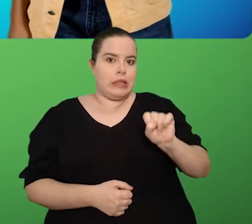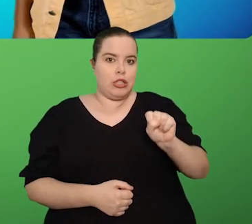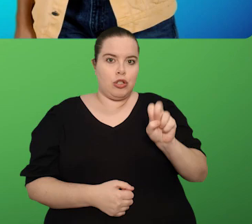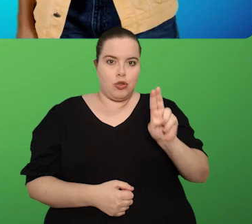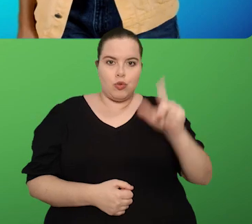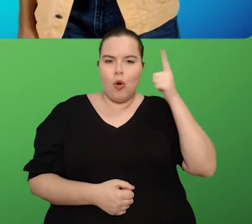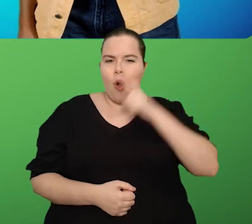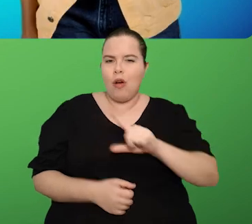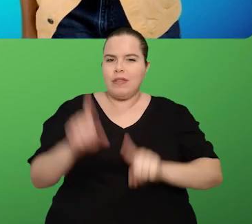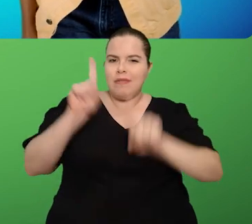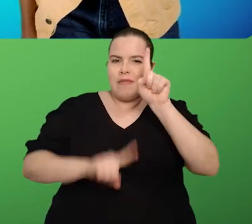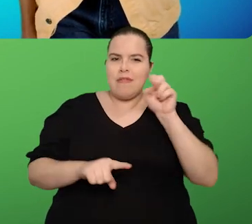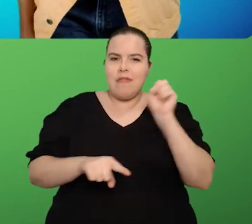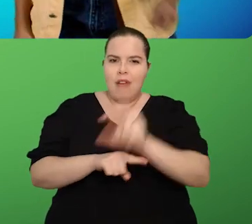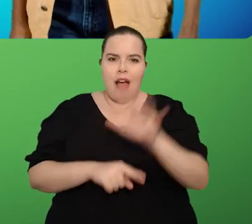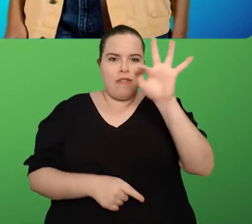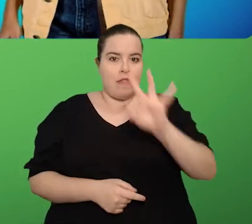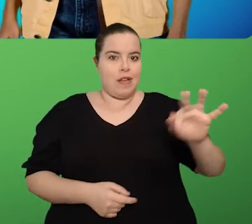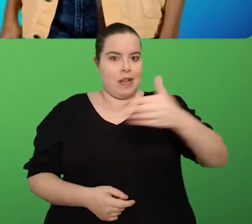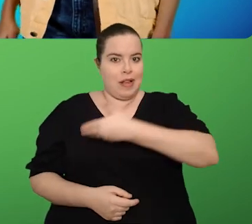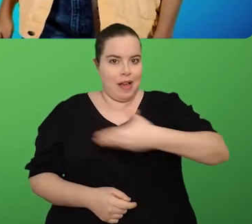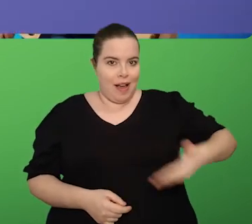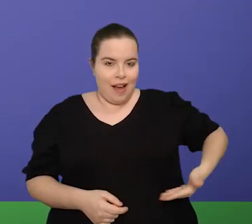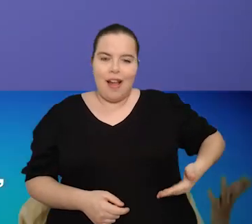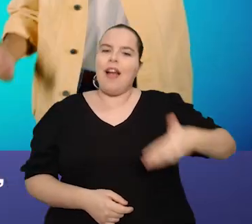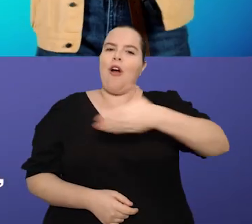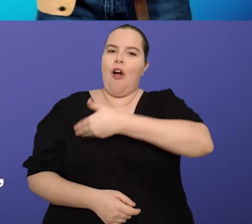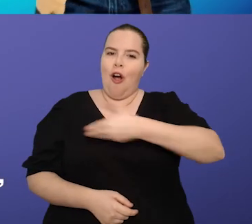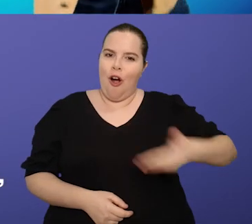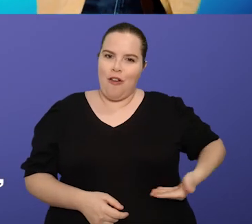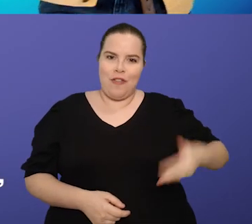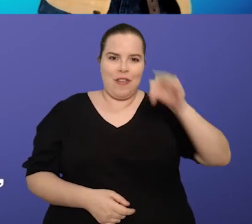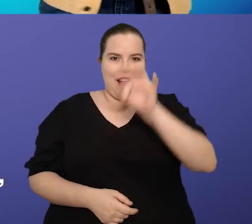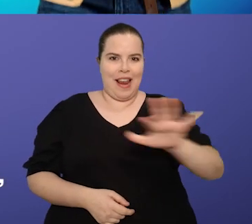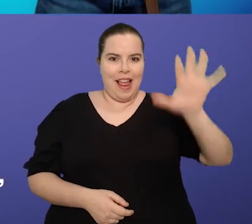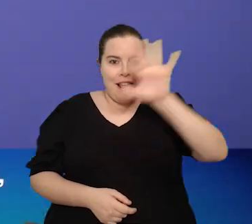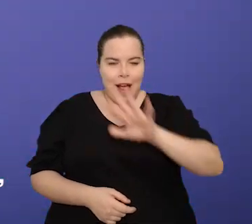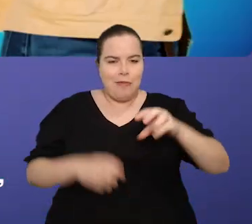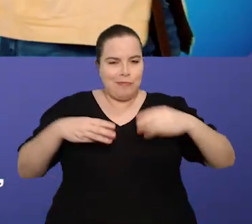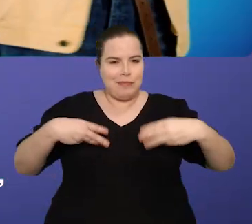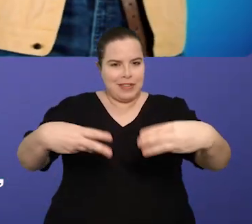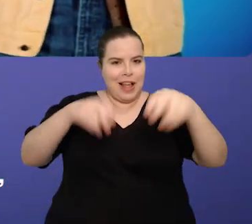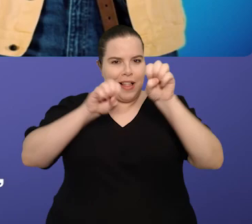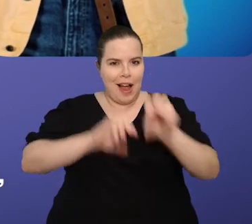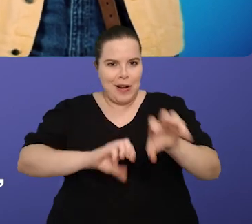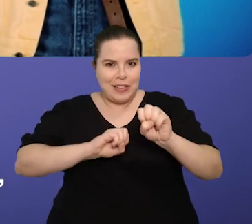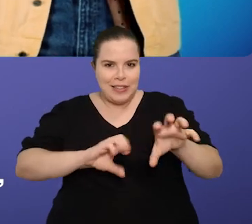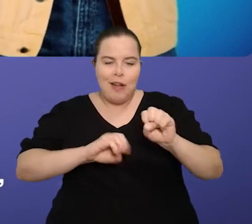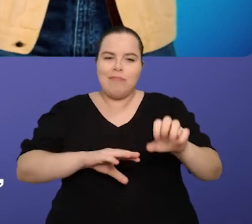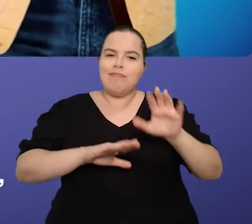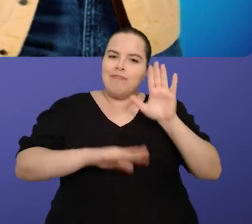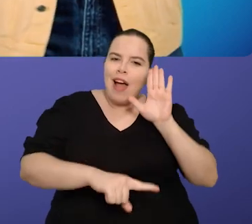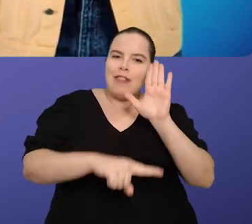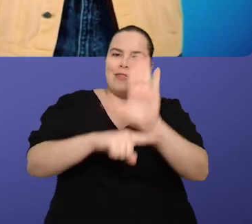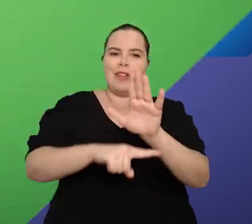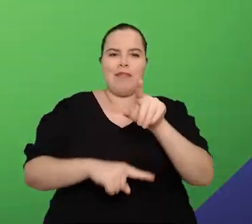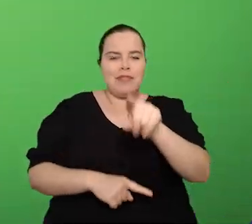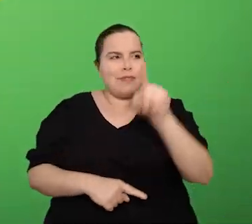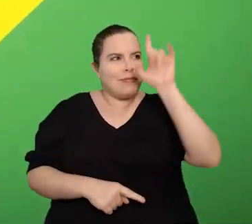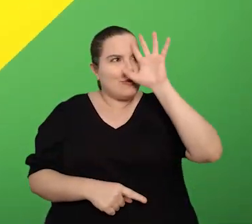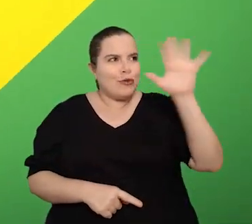SISU, para concorrer a vagas em instituições públicas. É o Governo Federal, por meio do Ministério da Educação,